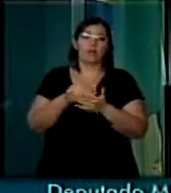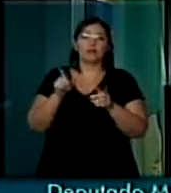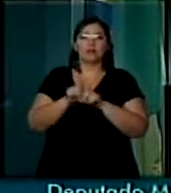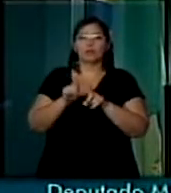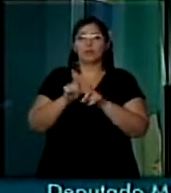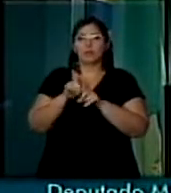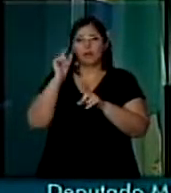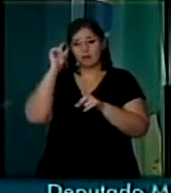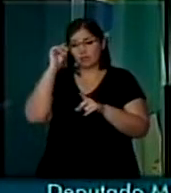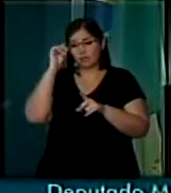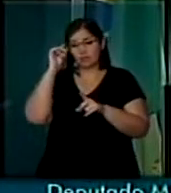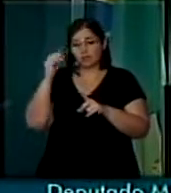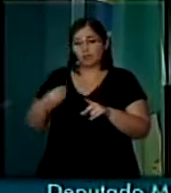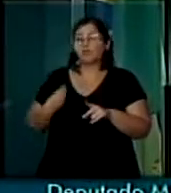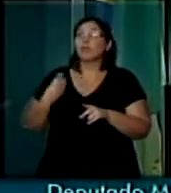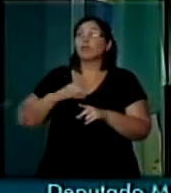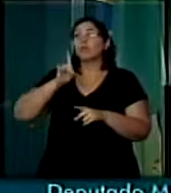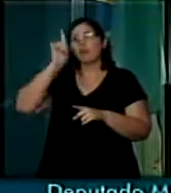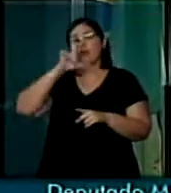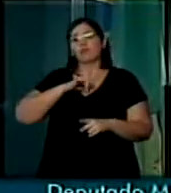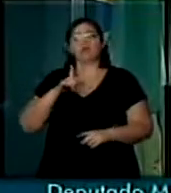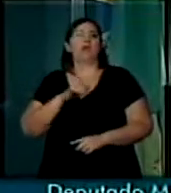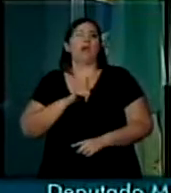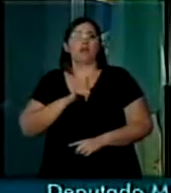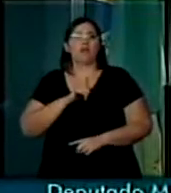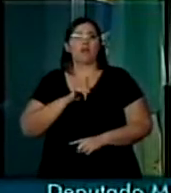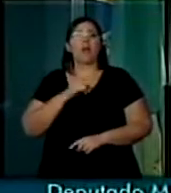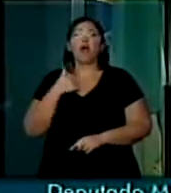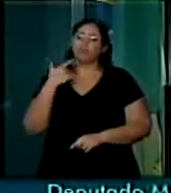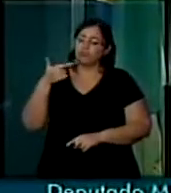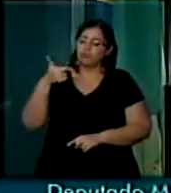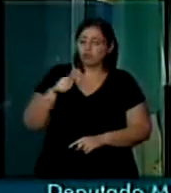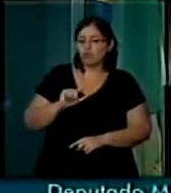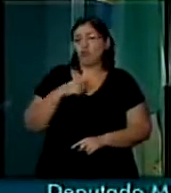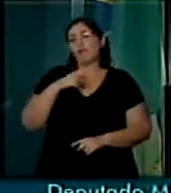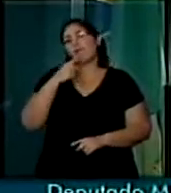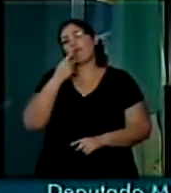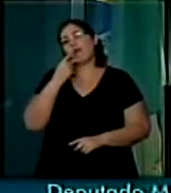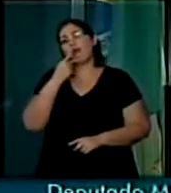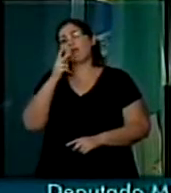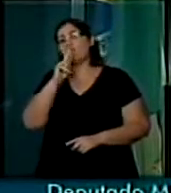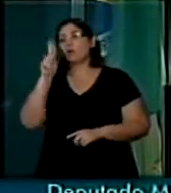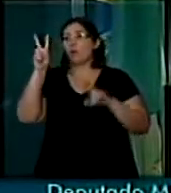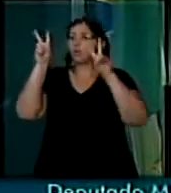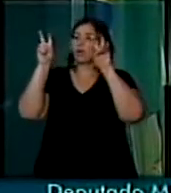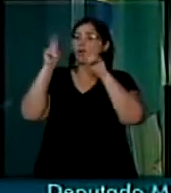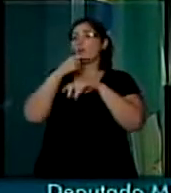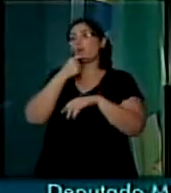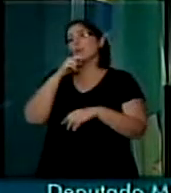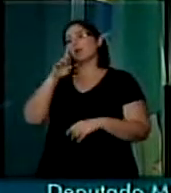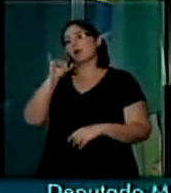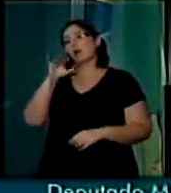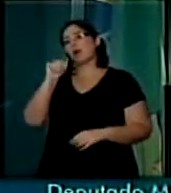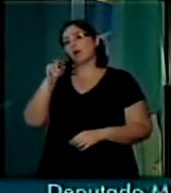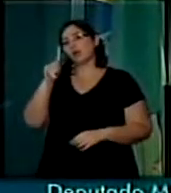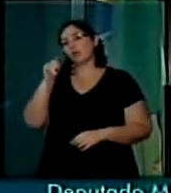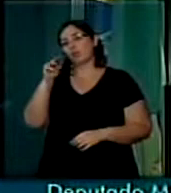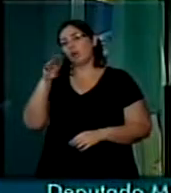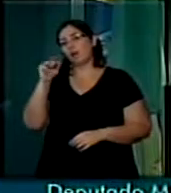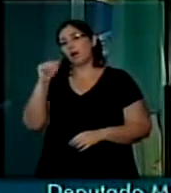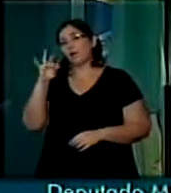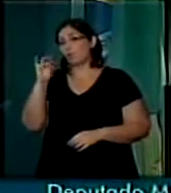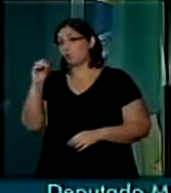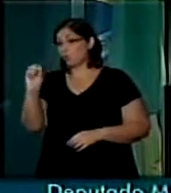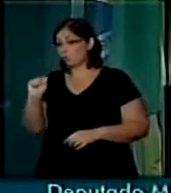presença divina, e aí eu mais uma vez cito o nome do doutor Ricardo Matos, que